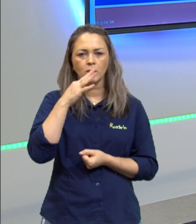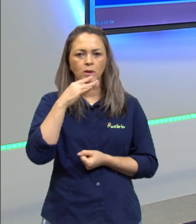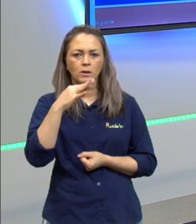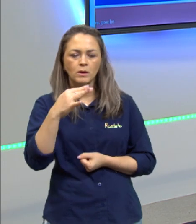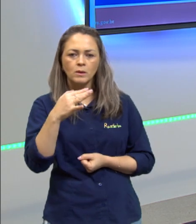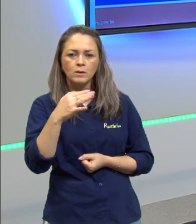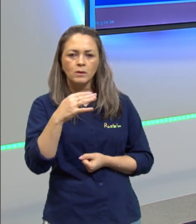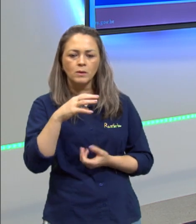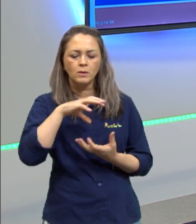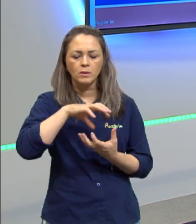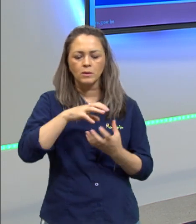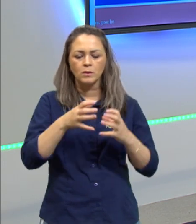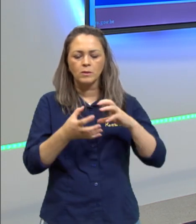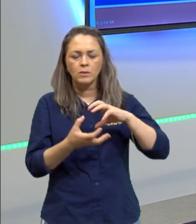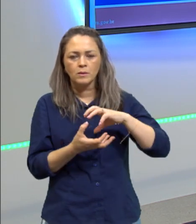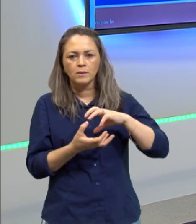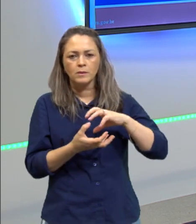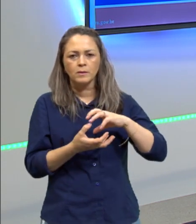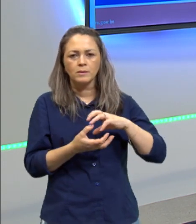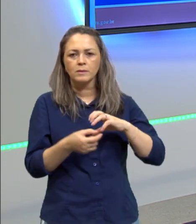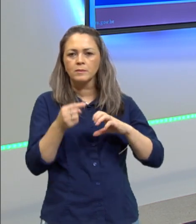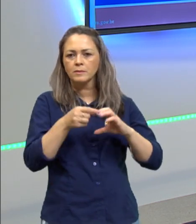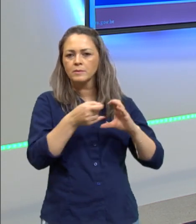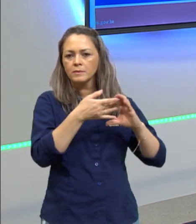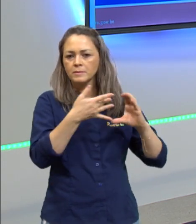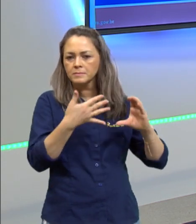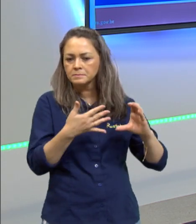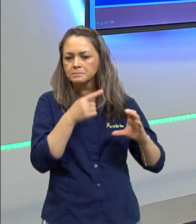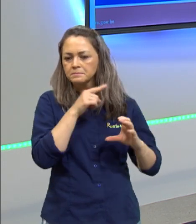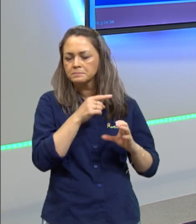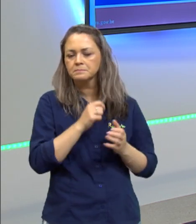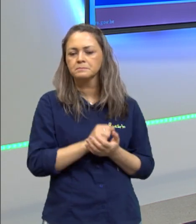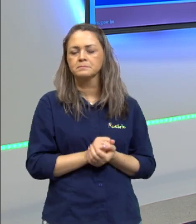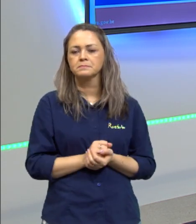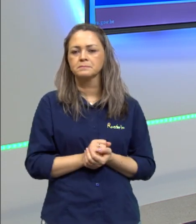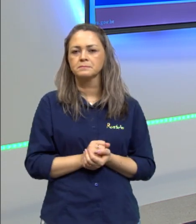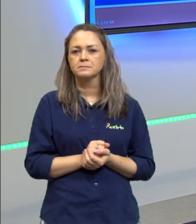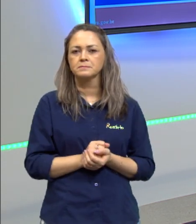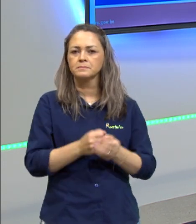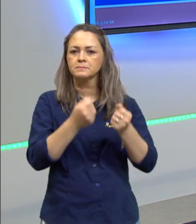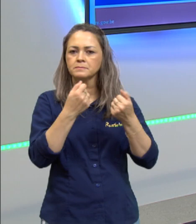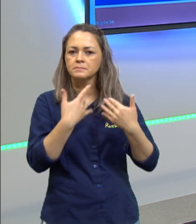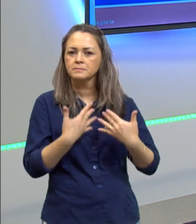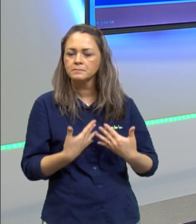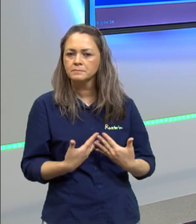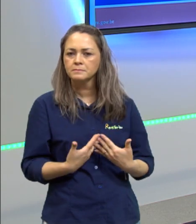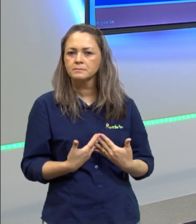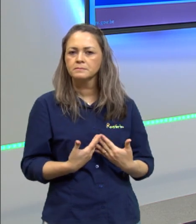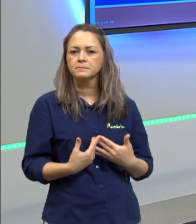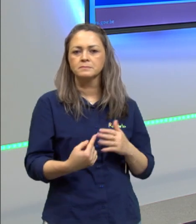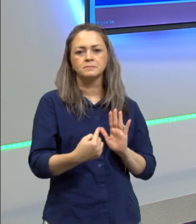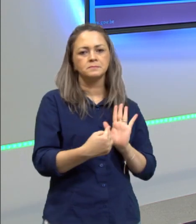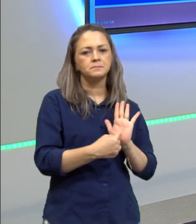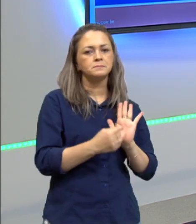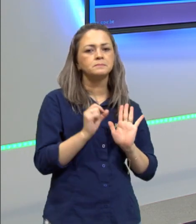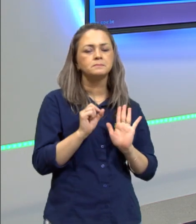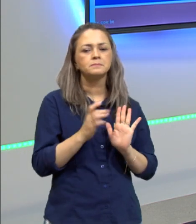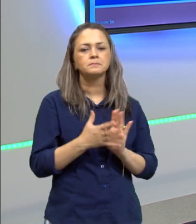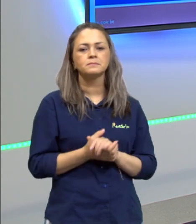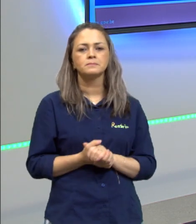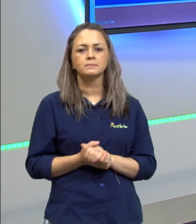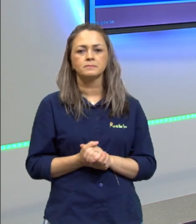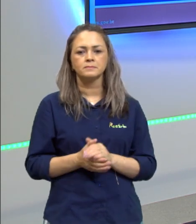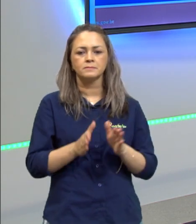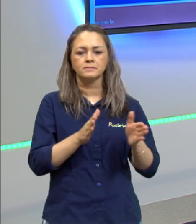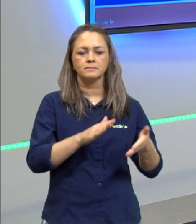das bolas são como descritas a seguir então o que que está nos indicando que a